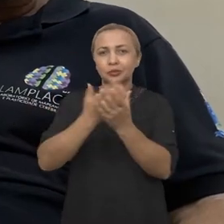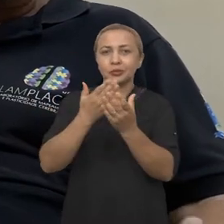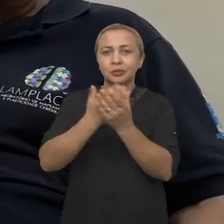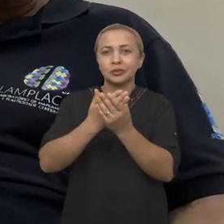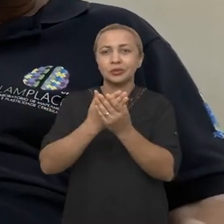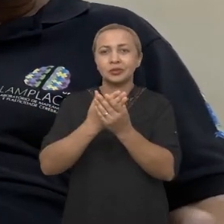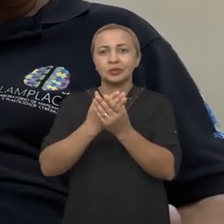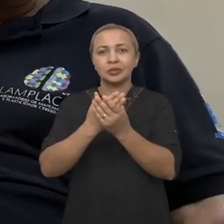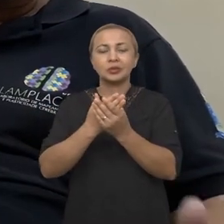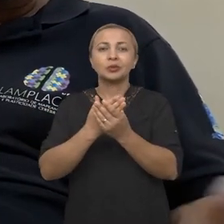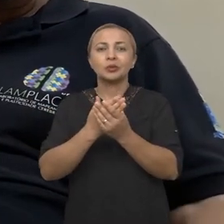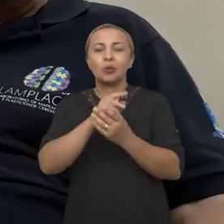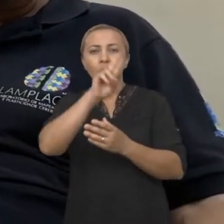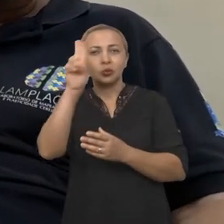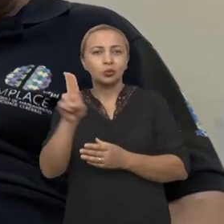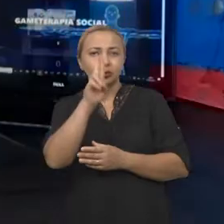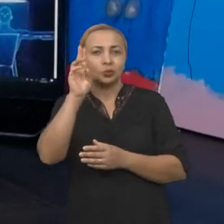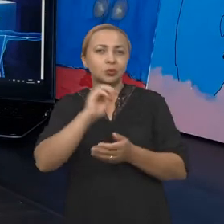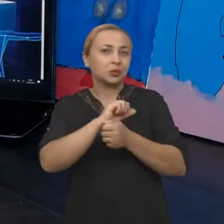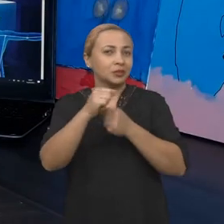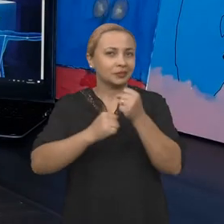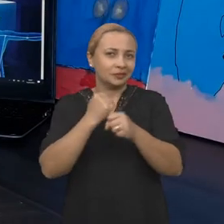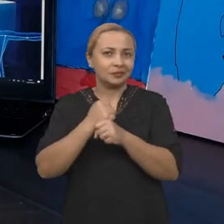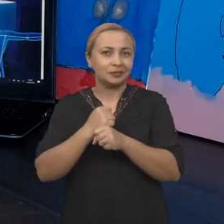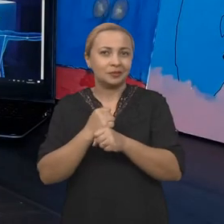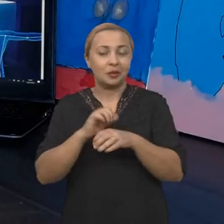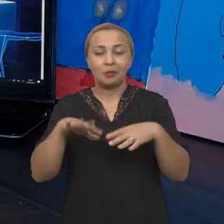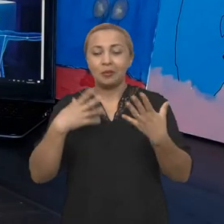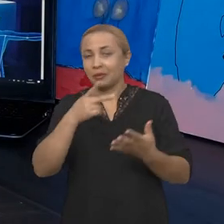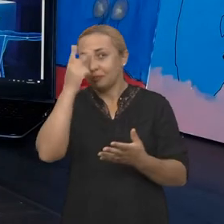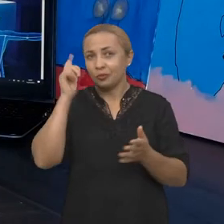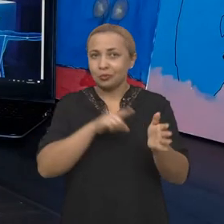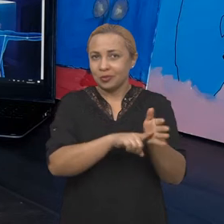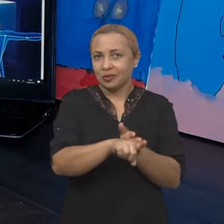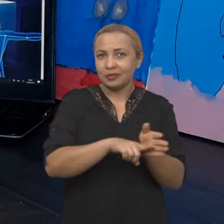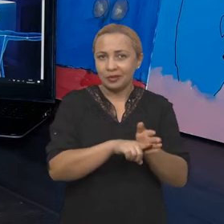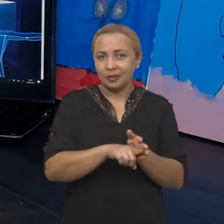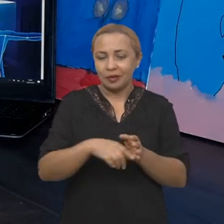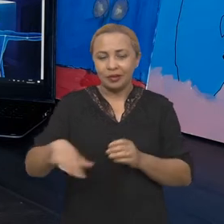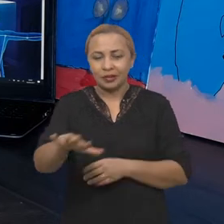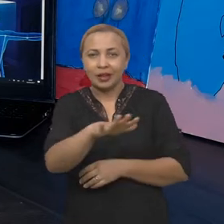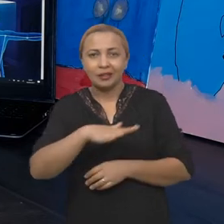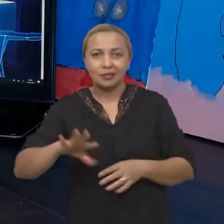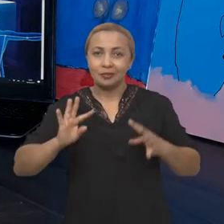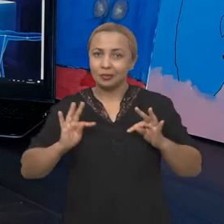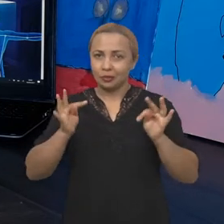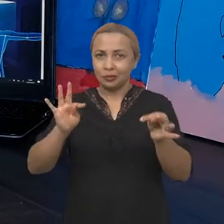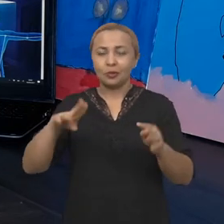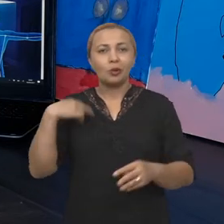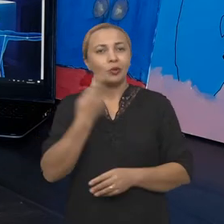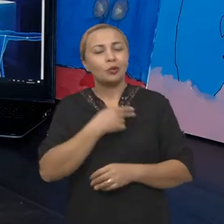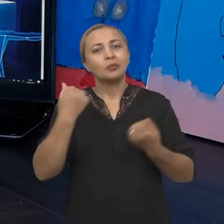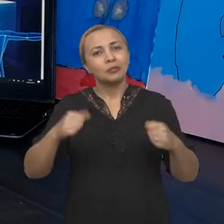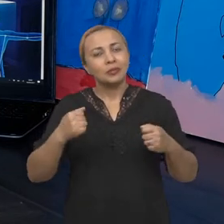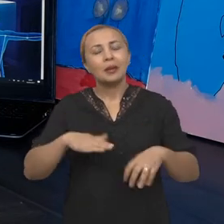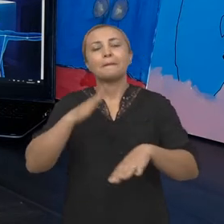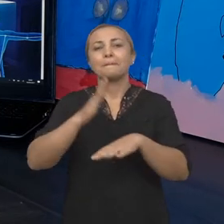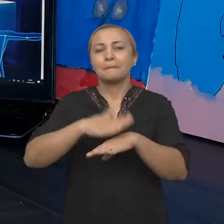ampliação desse processo no decorrer dos últimos anos aí. Enquanto pesquisador da área de tecnologia, nós precisamos